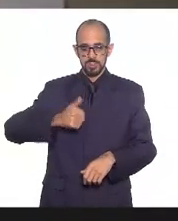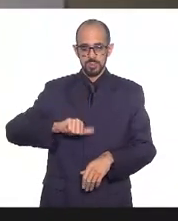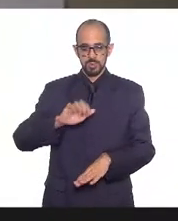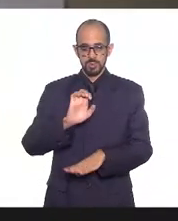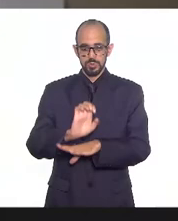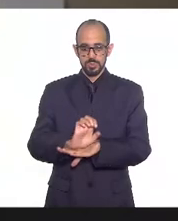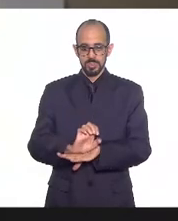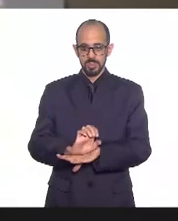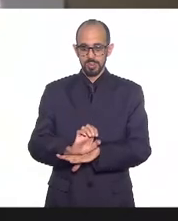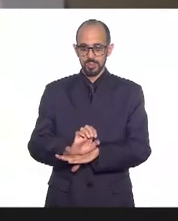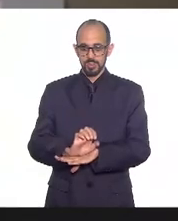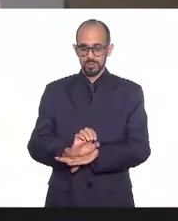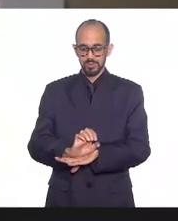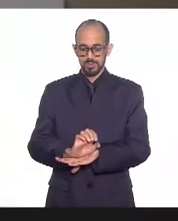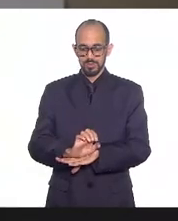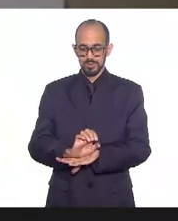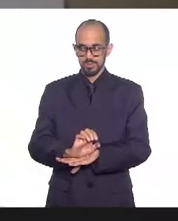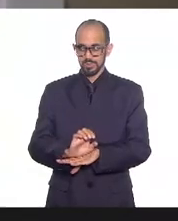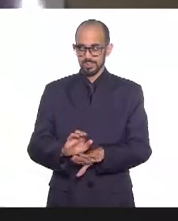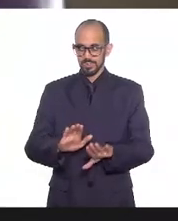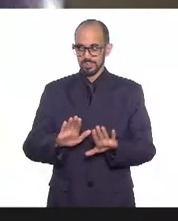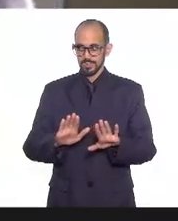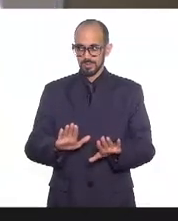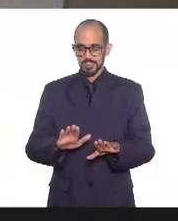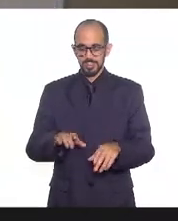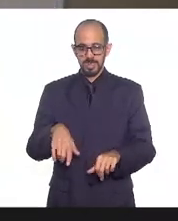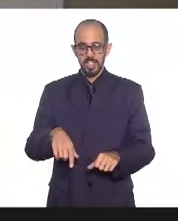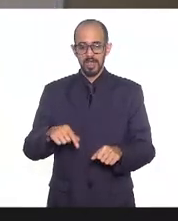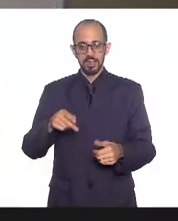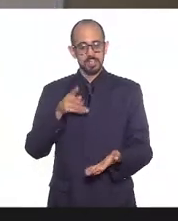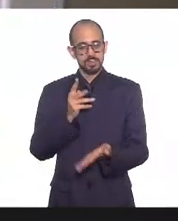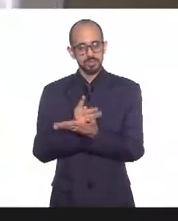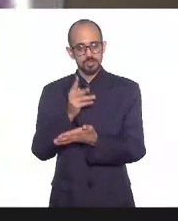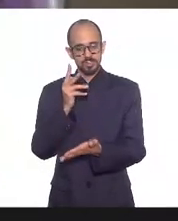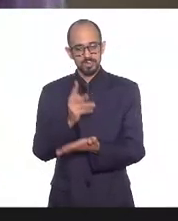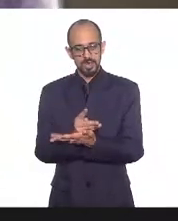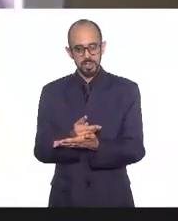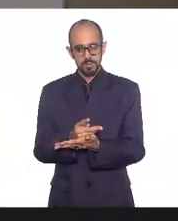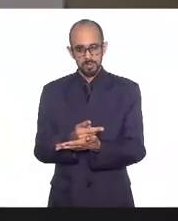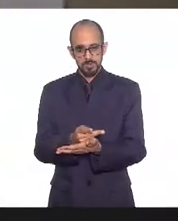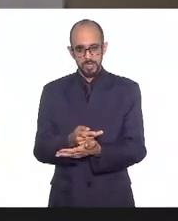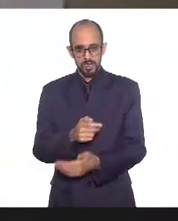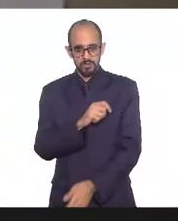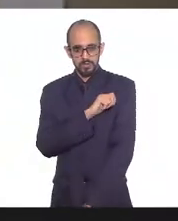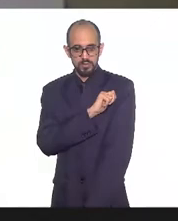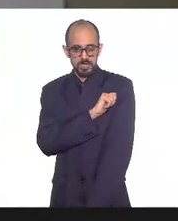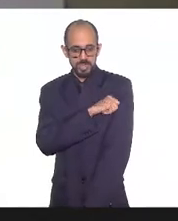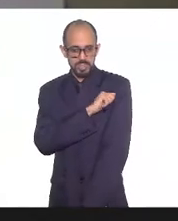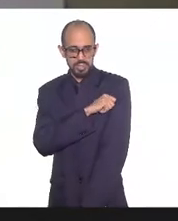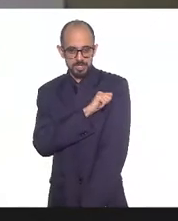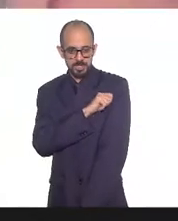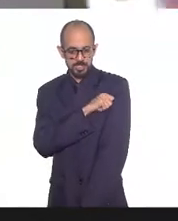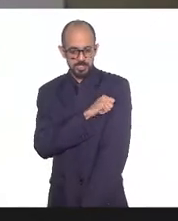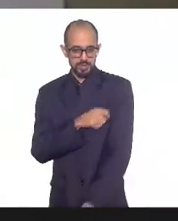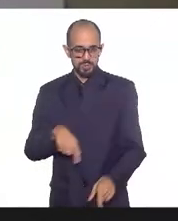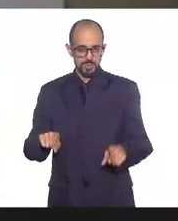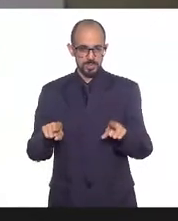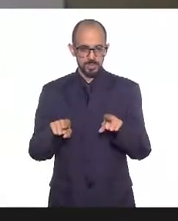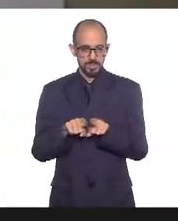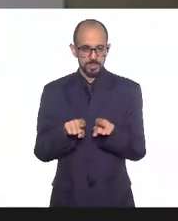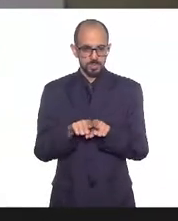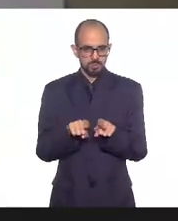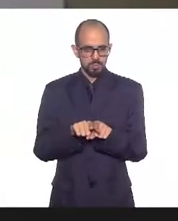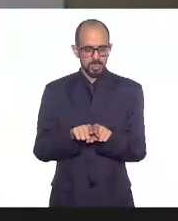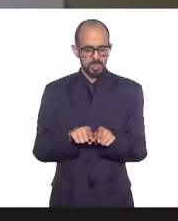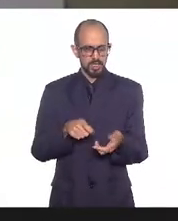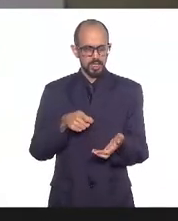perto a gente tem sido bem presente na fiscalização até dos locais de vacinação na fiscalização do cumprimento do